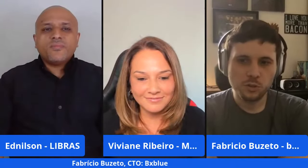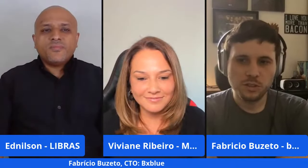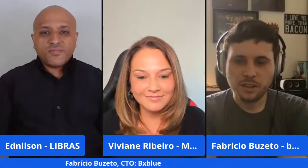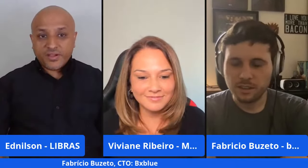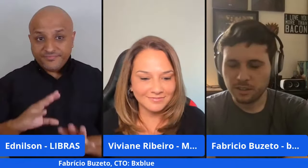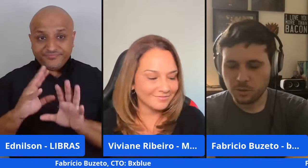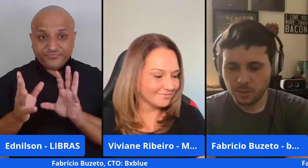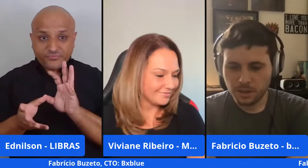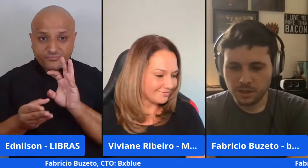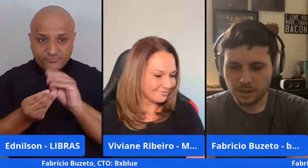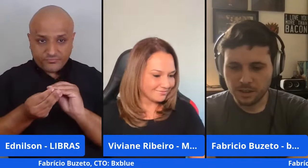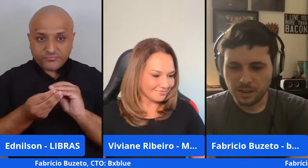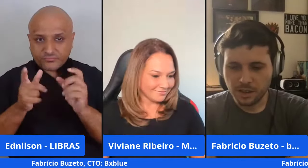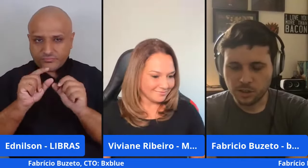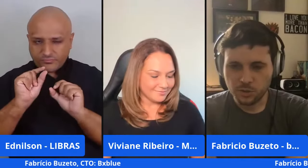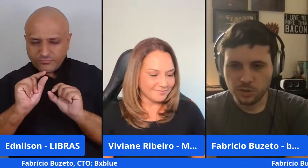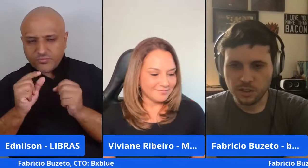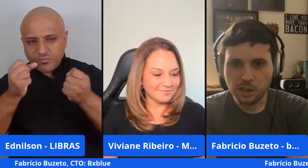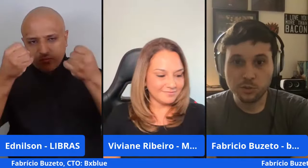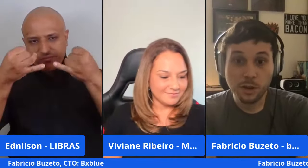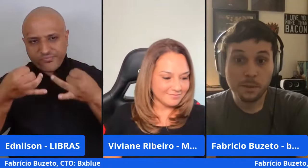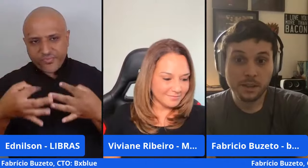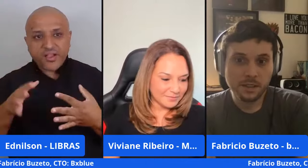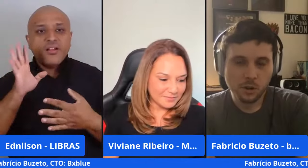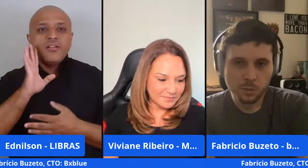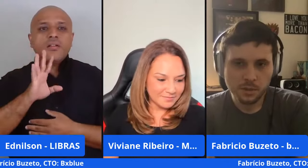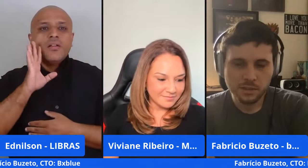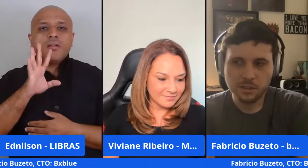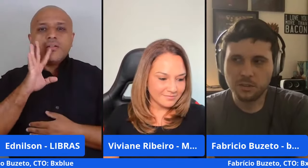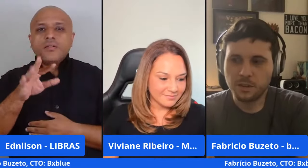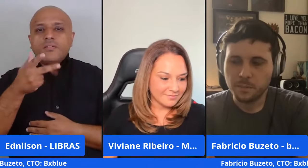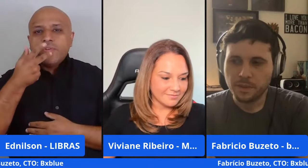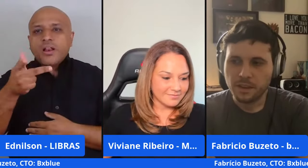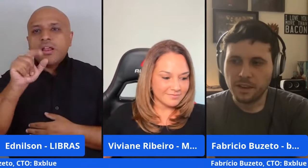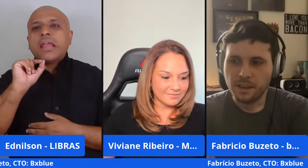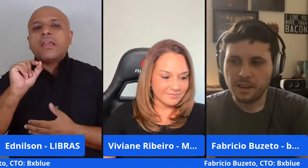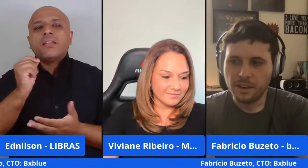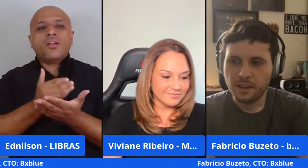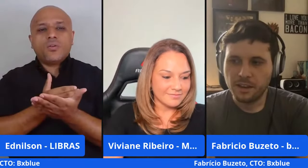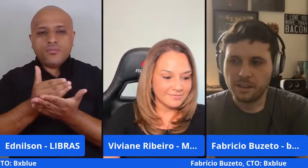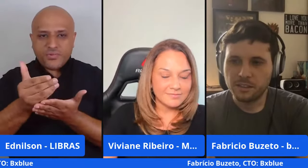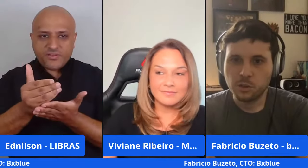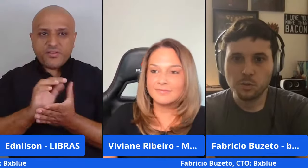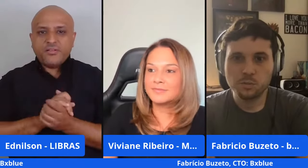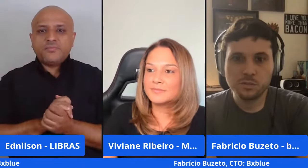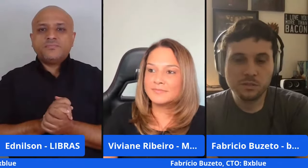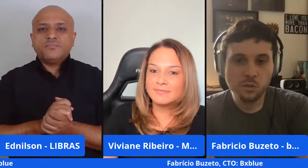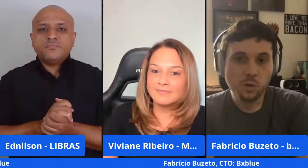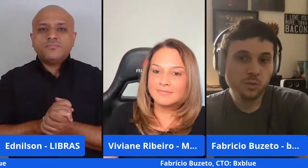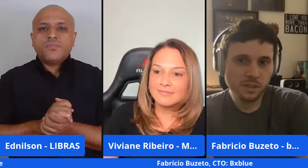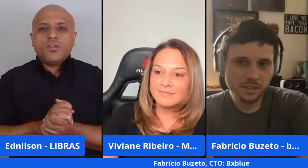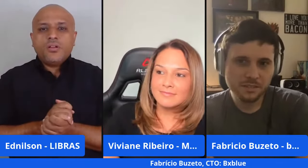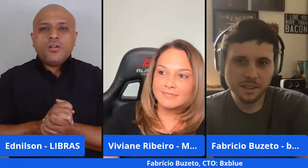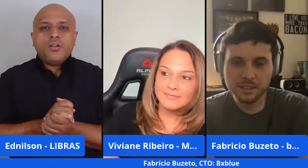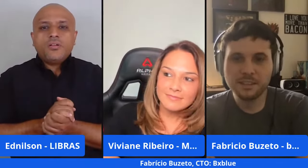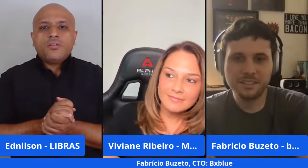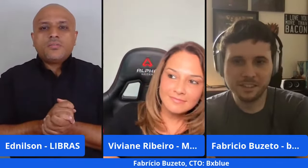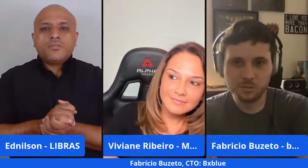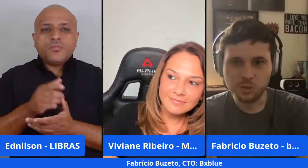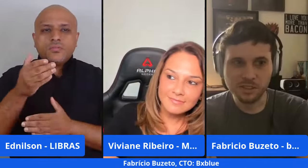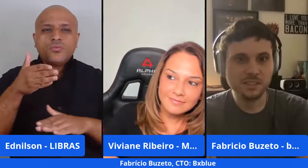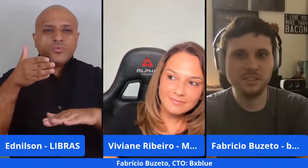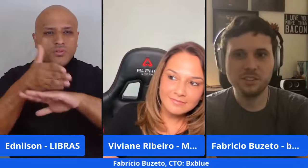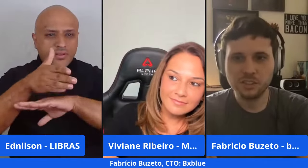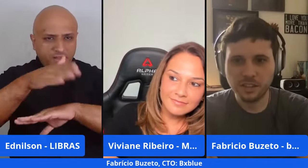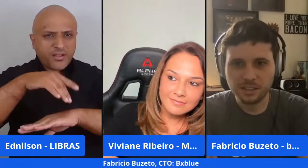pouquinho disso acho legal de falar para quem está começando então quando você entra